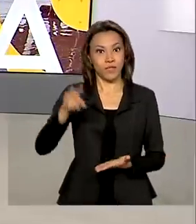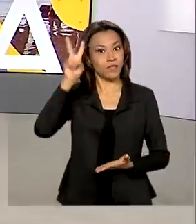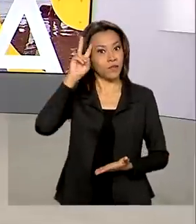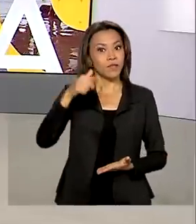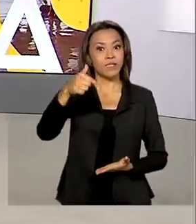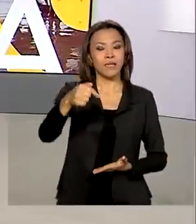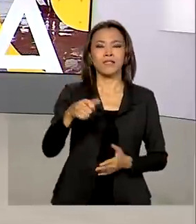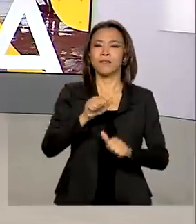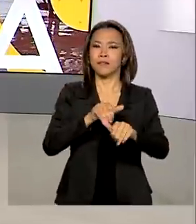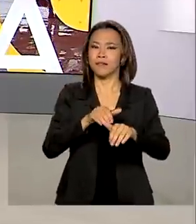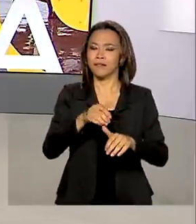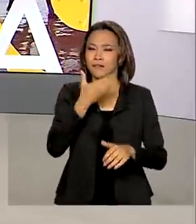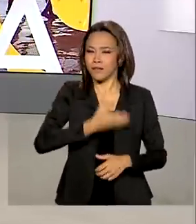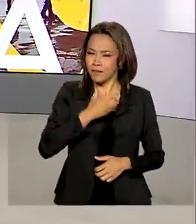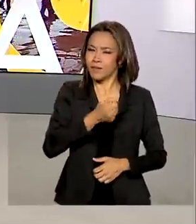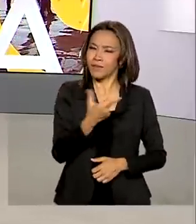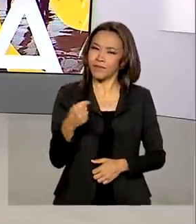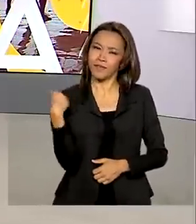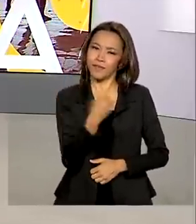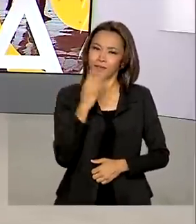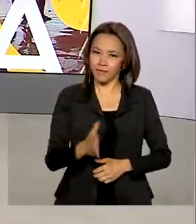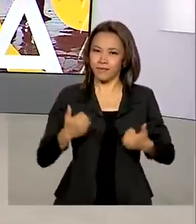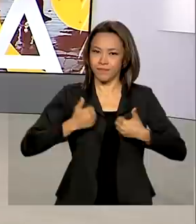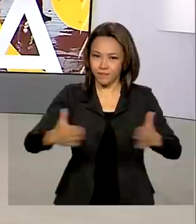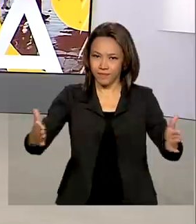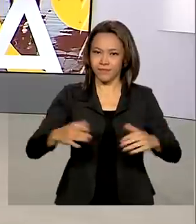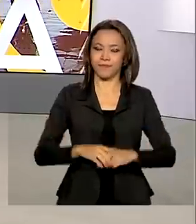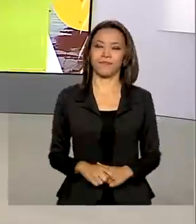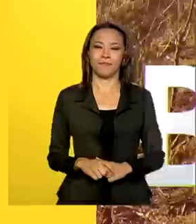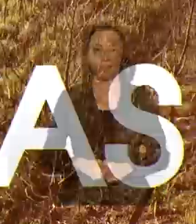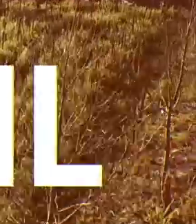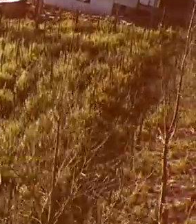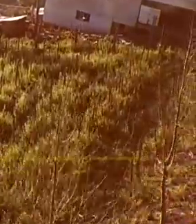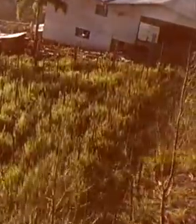dezembro de 2020. O Brasil em Dia começa agora.